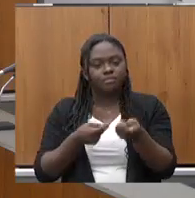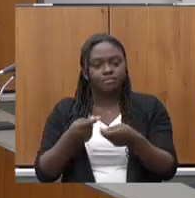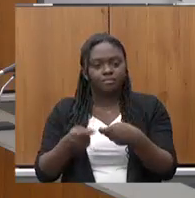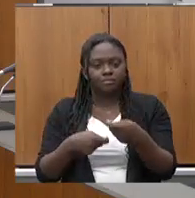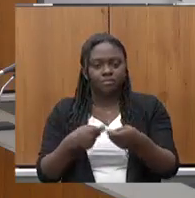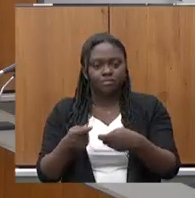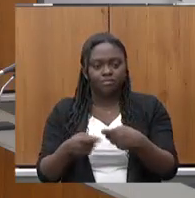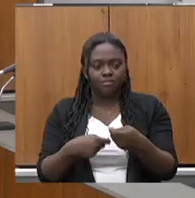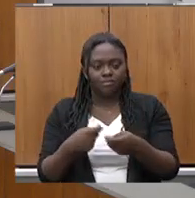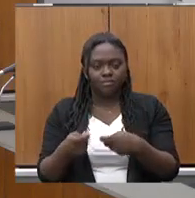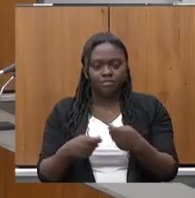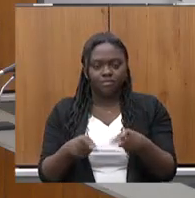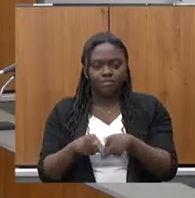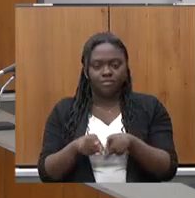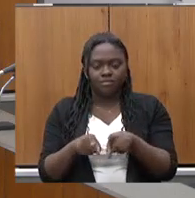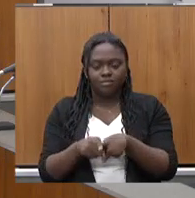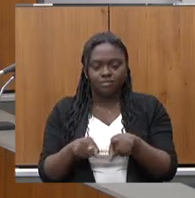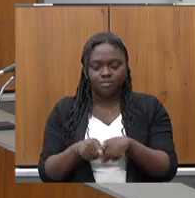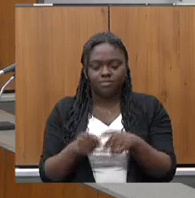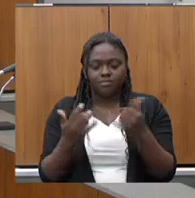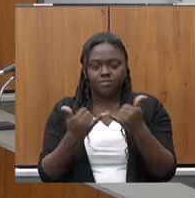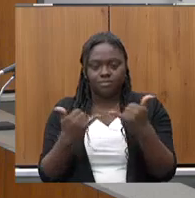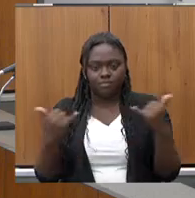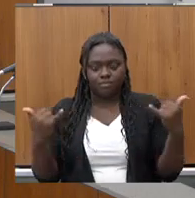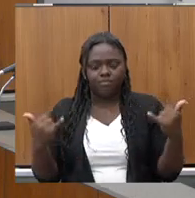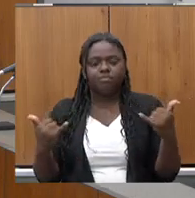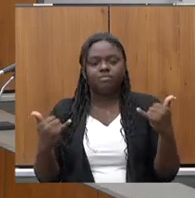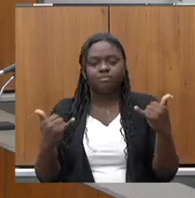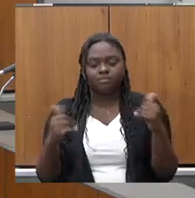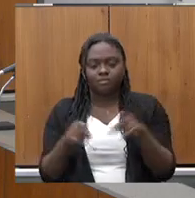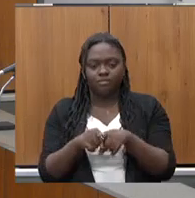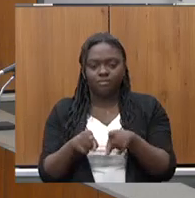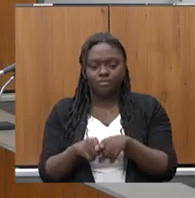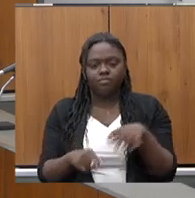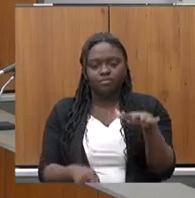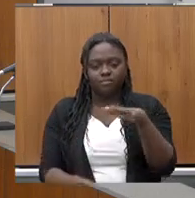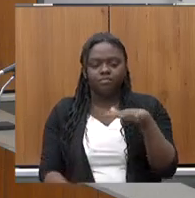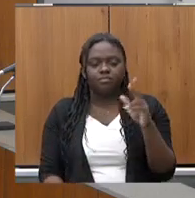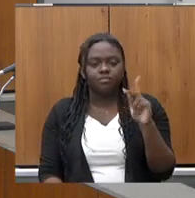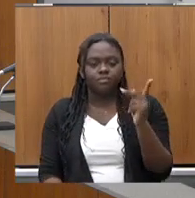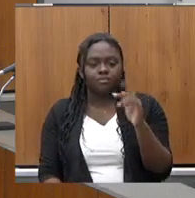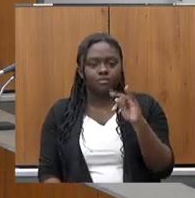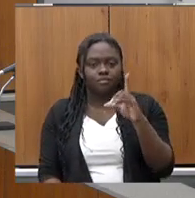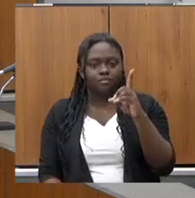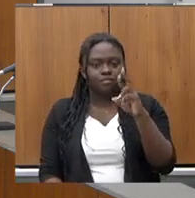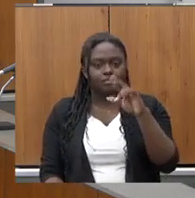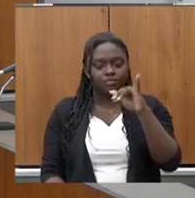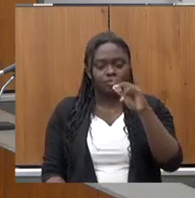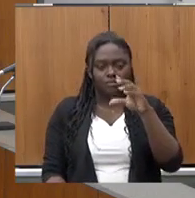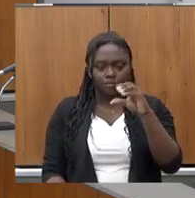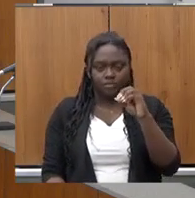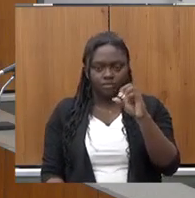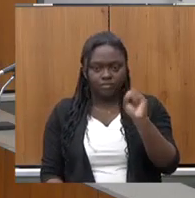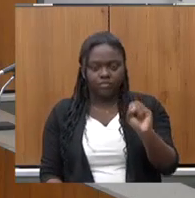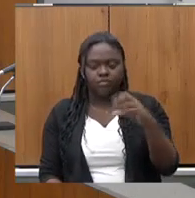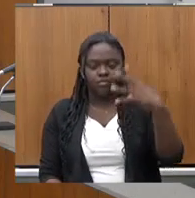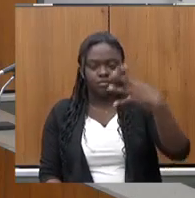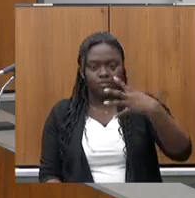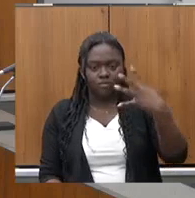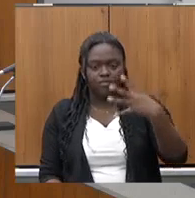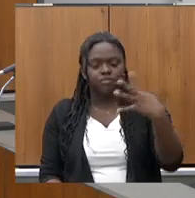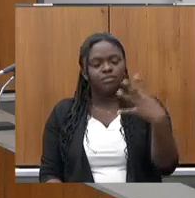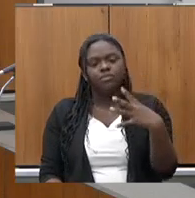e Extraordinária das Energias Renováveis e Recursos Hídricos da 4ª Sessão Legislativa, Ordinária da